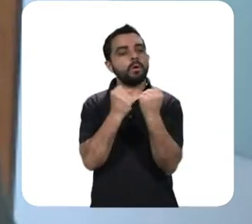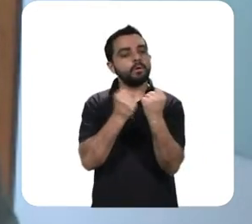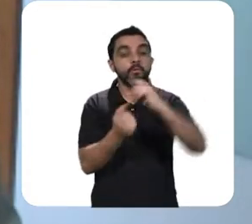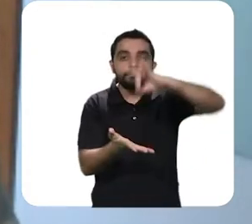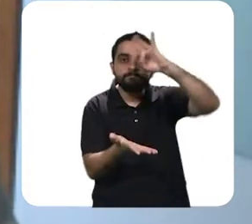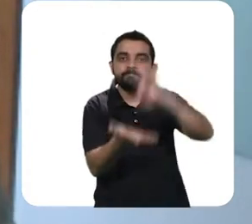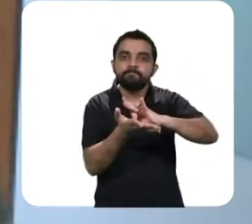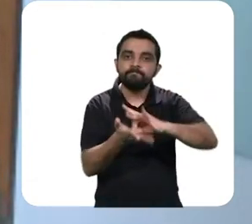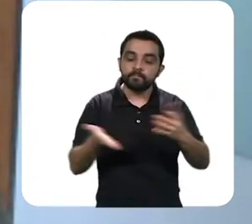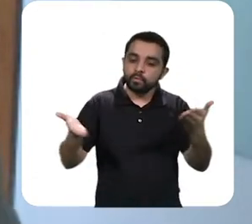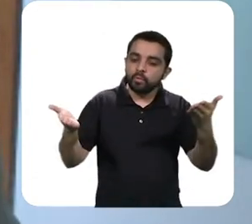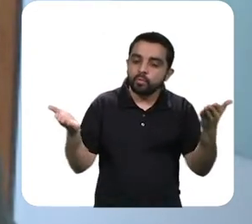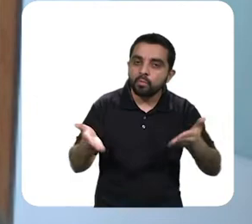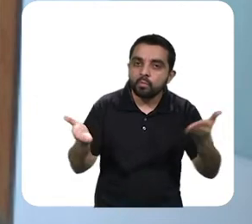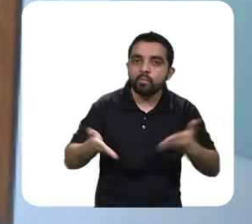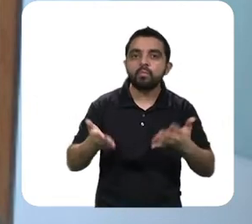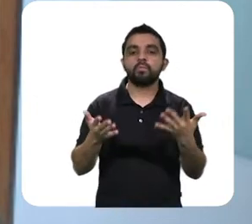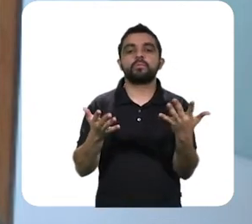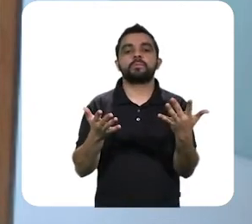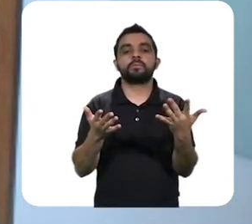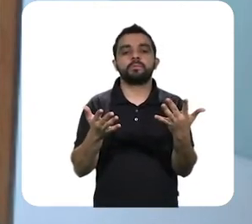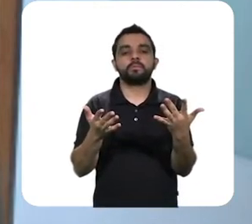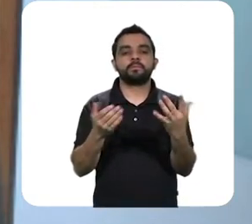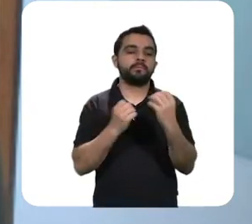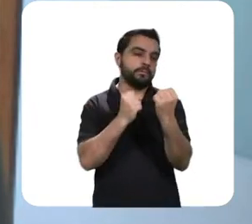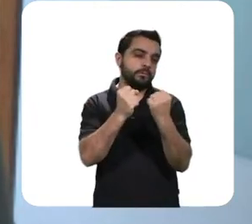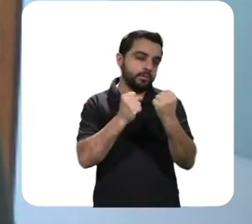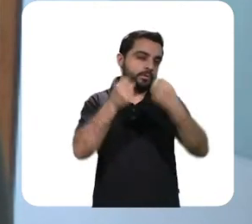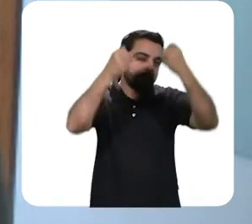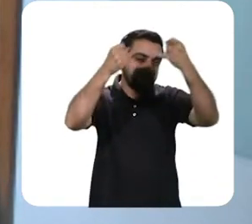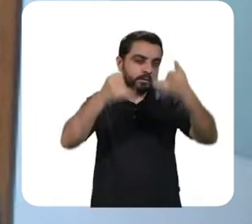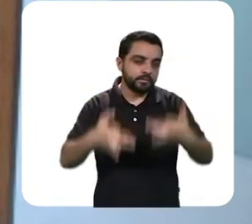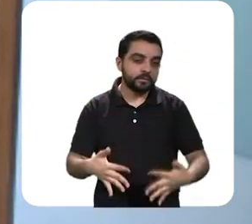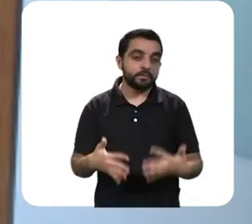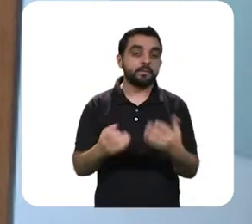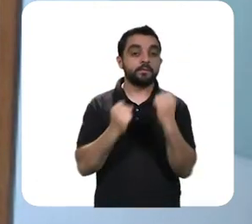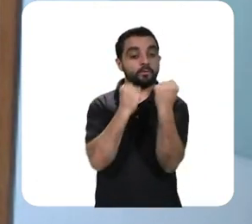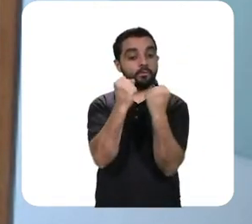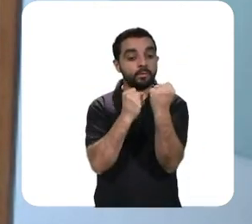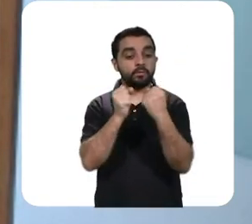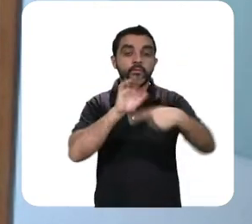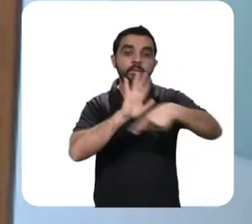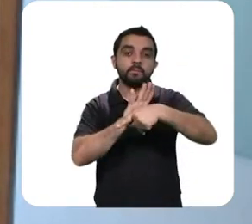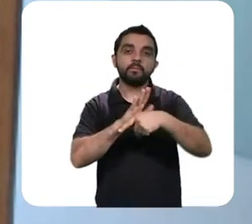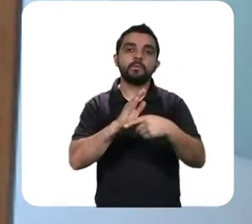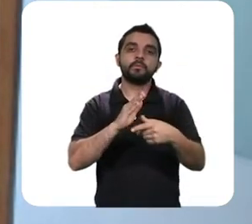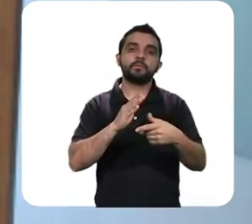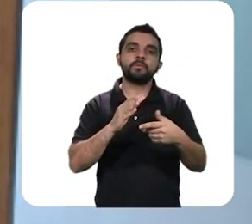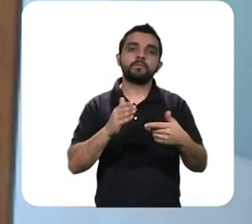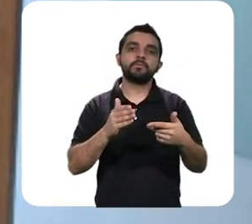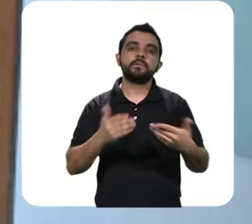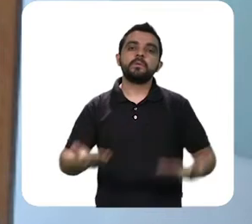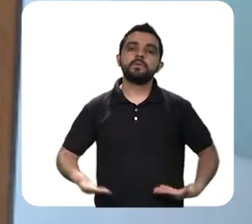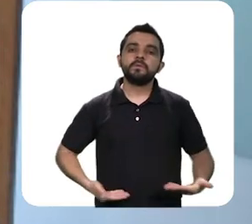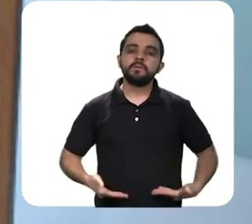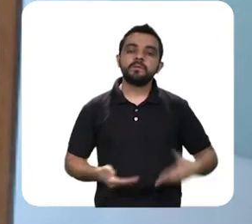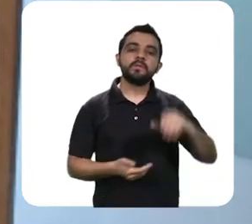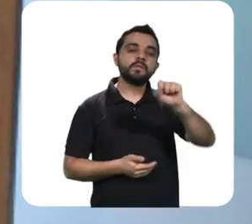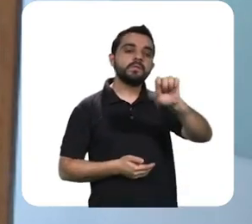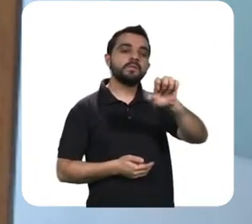hoje dessa economia que eu estava agora há pouco lá falando sobre uma economia baseada em setor de serviços vejam que interessante